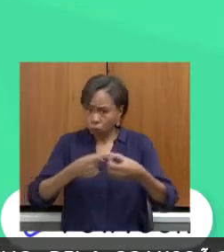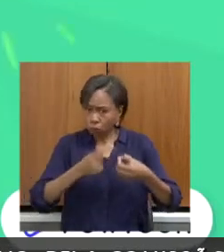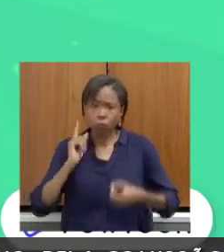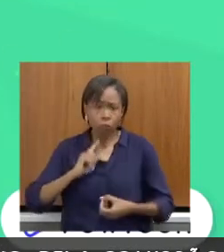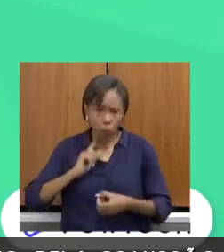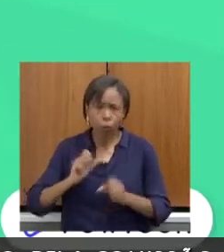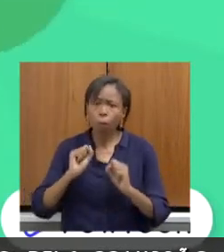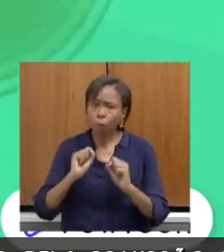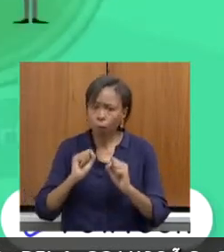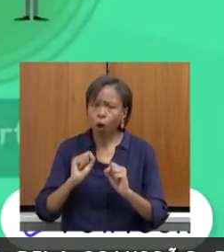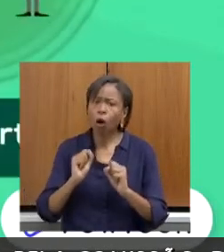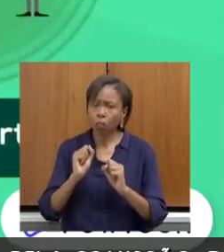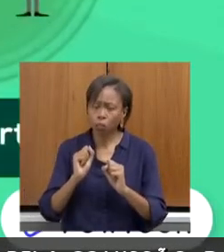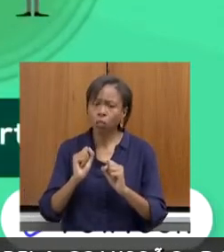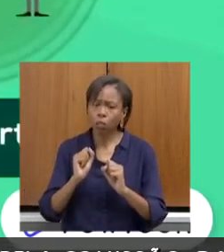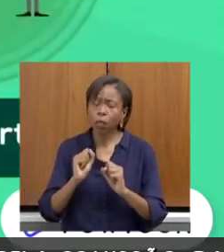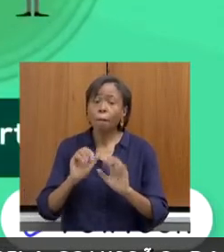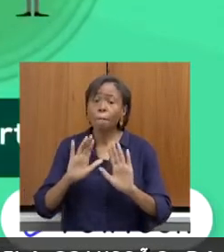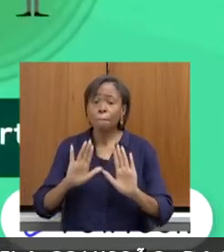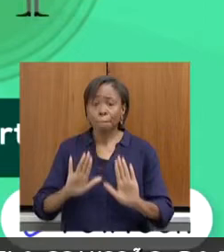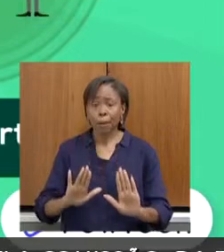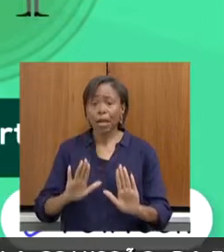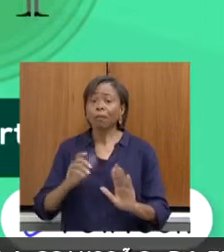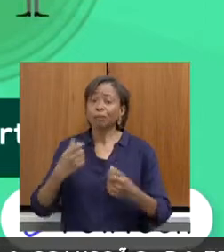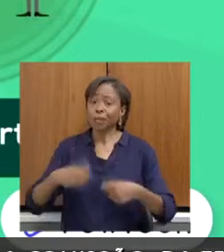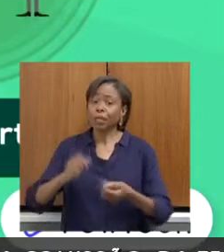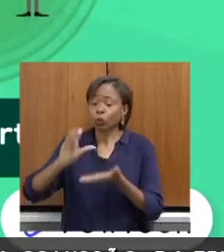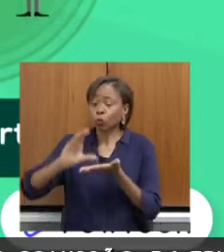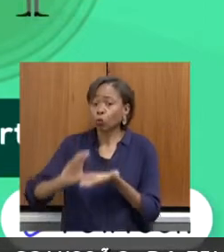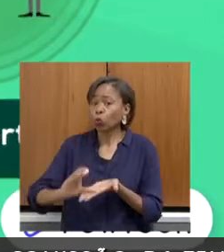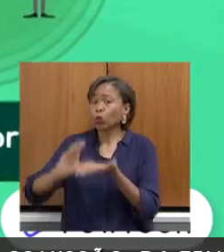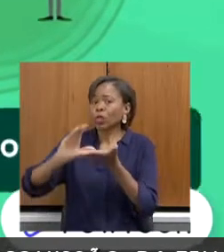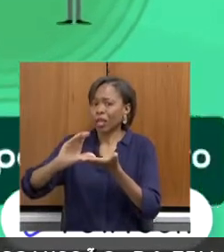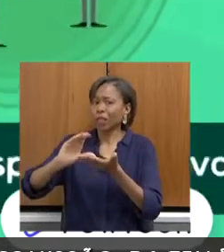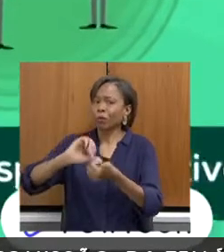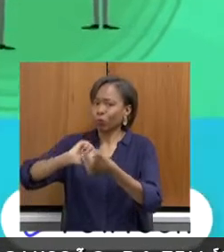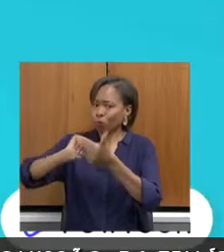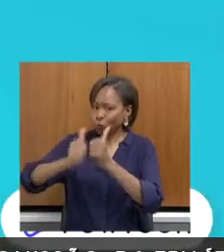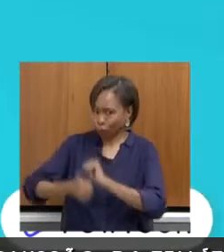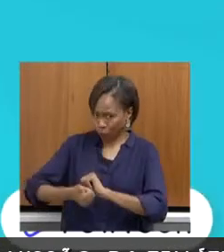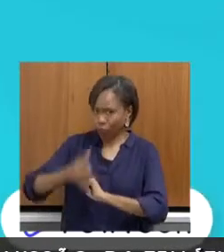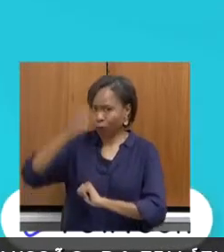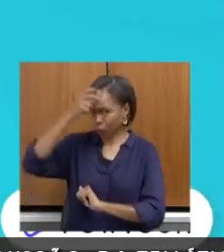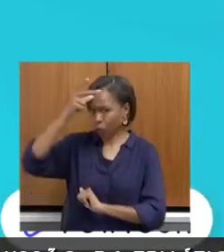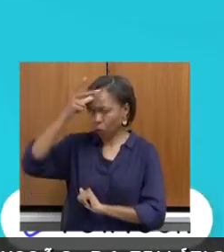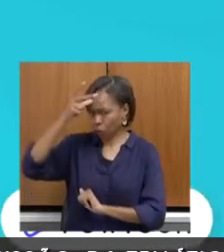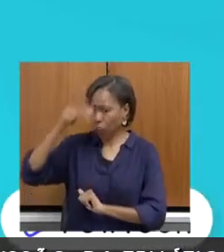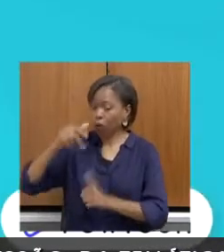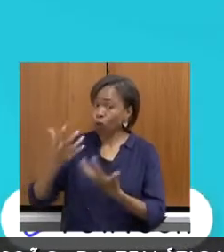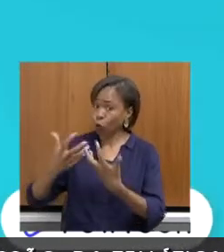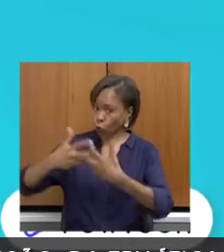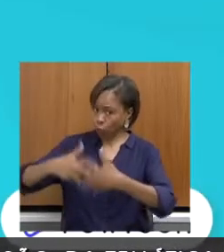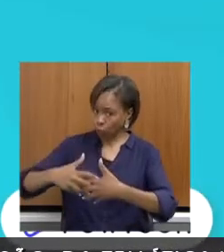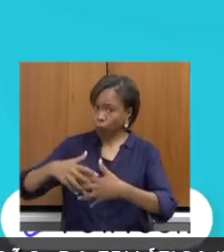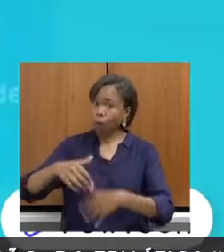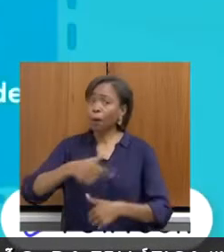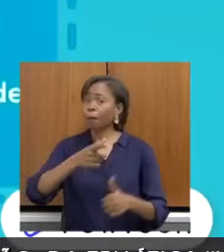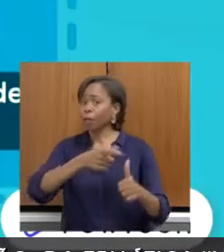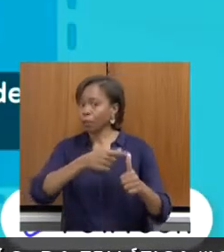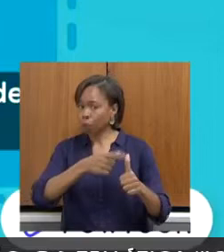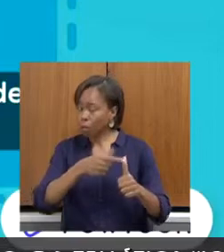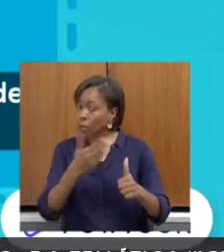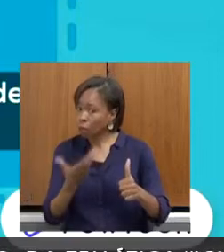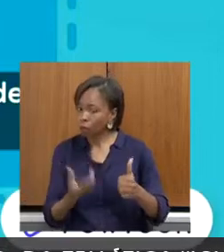desde que possuam o Conselho Municipal de Esportes em pleno funcionamento. O primeiro passo é a criação de um Conselho